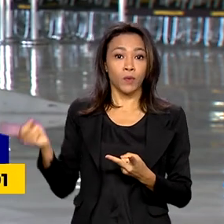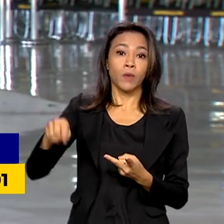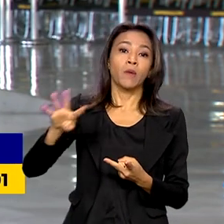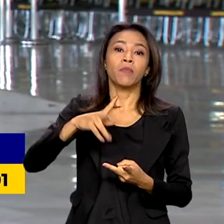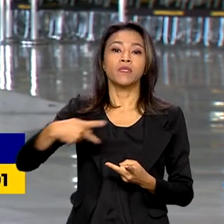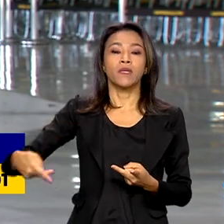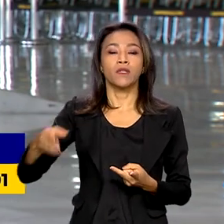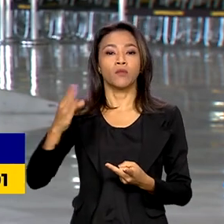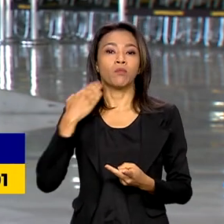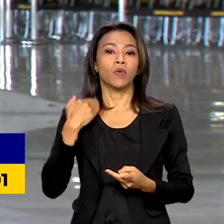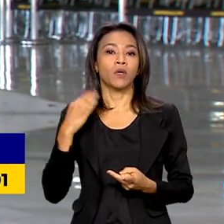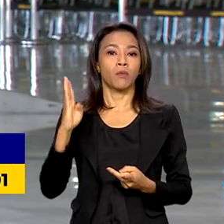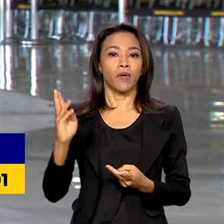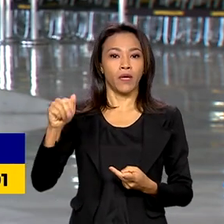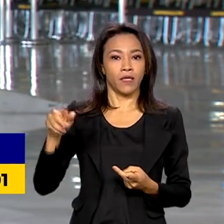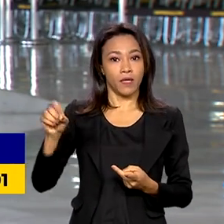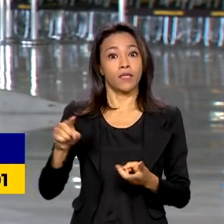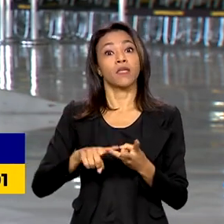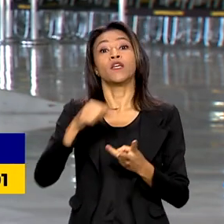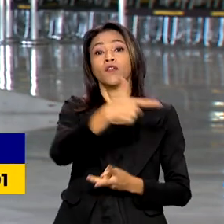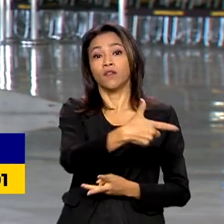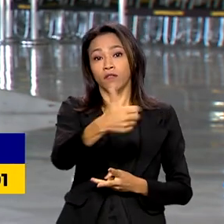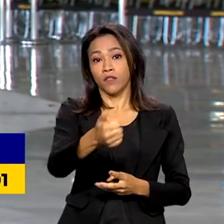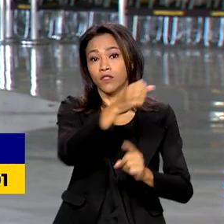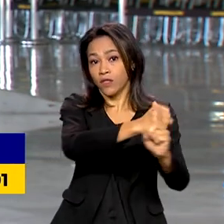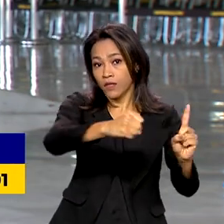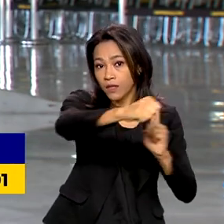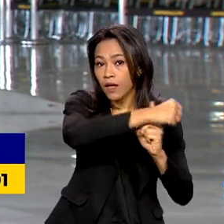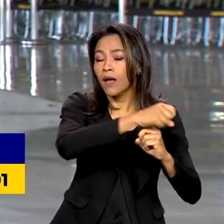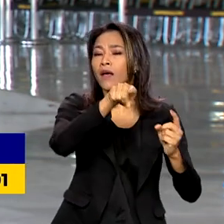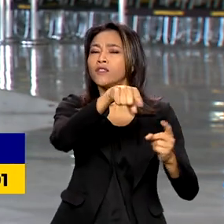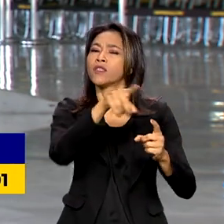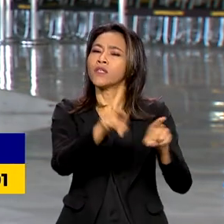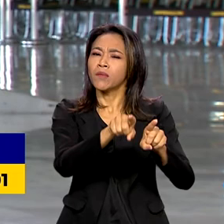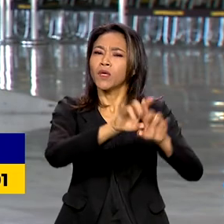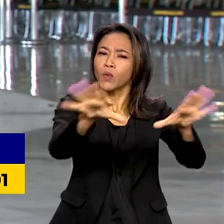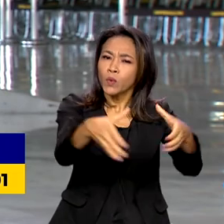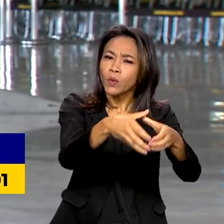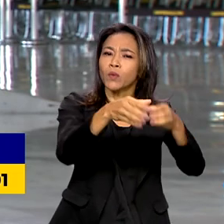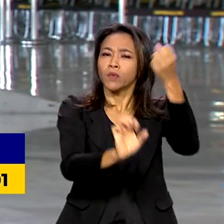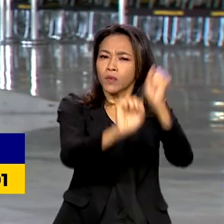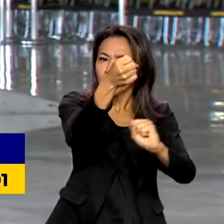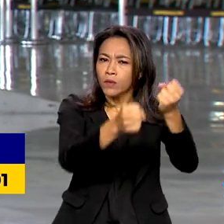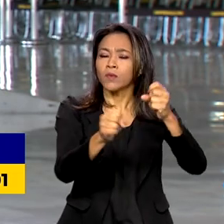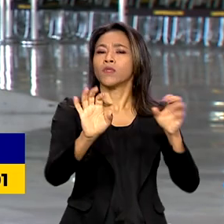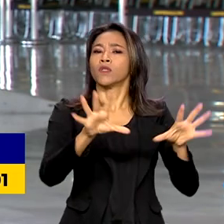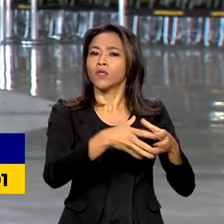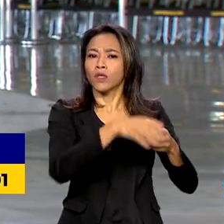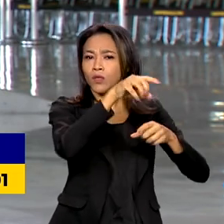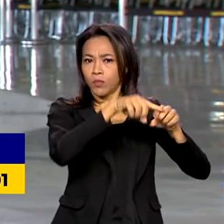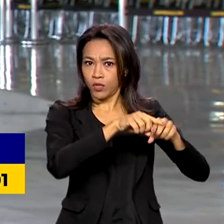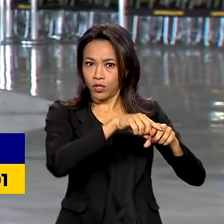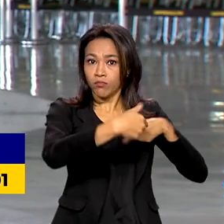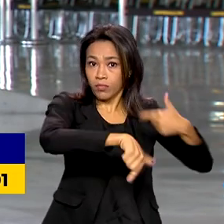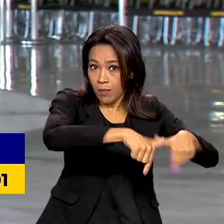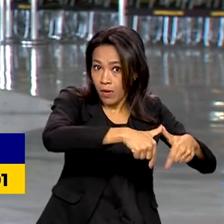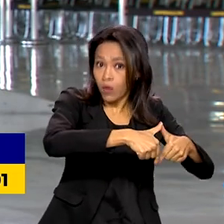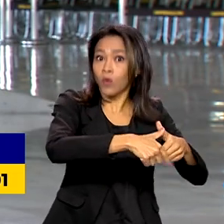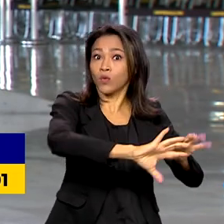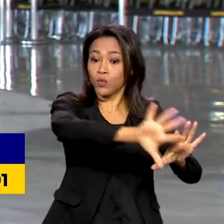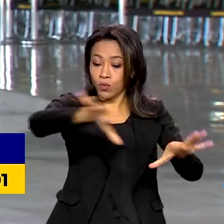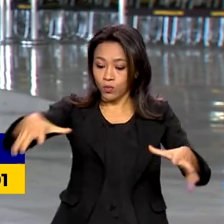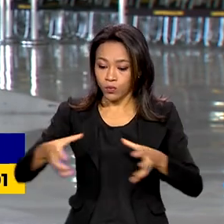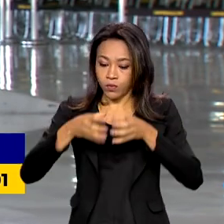por 21 representantes da sociedade civil entre entidades industriais e dos trabalhadores. O Conselho é presidido pelo